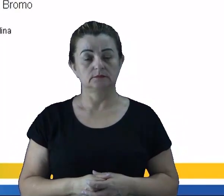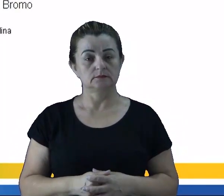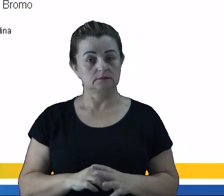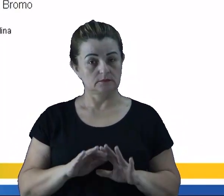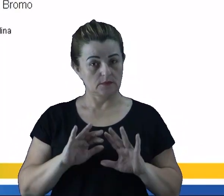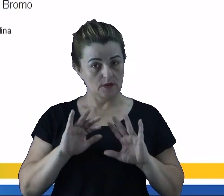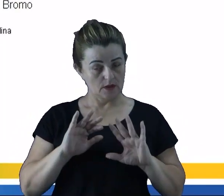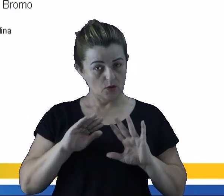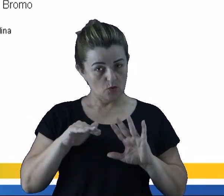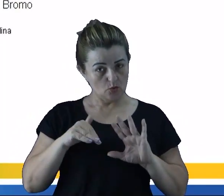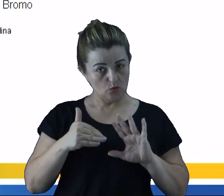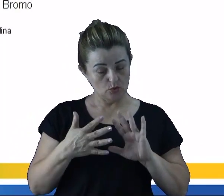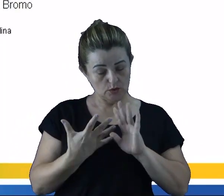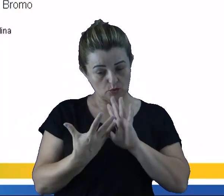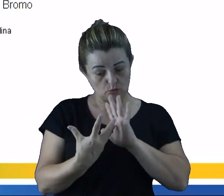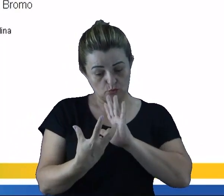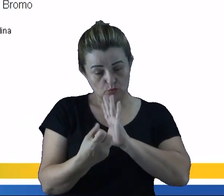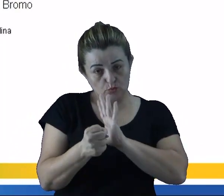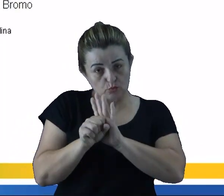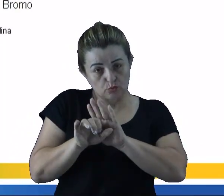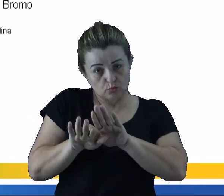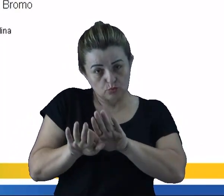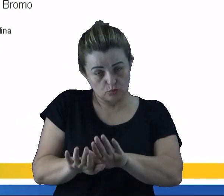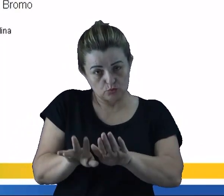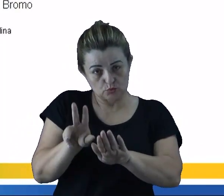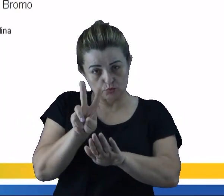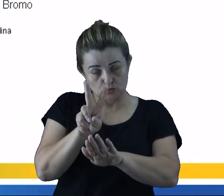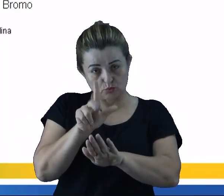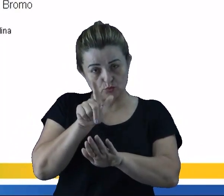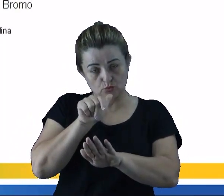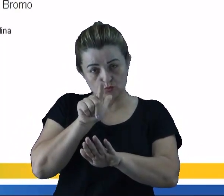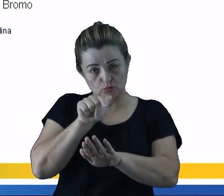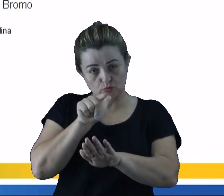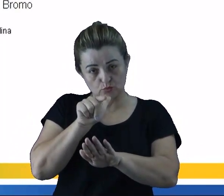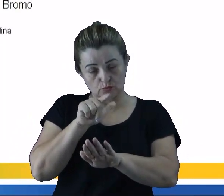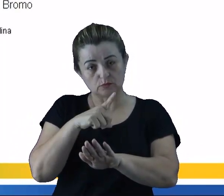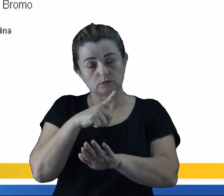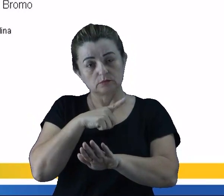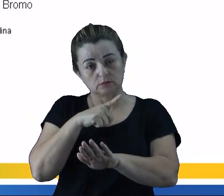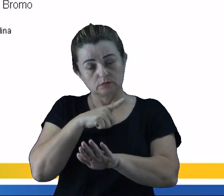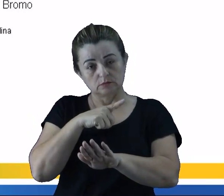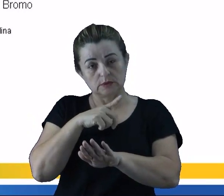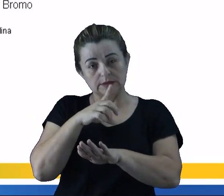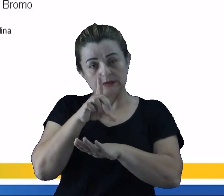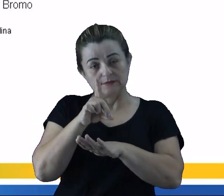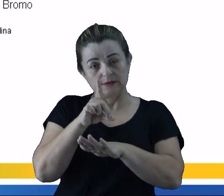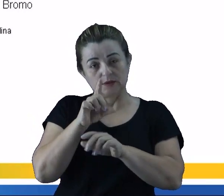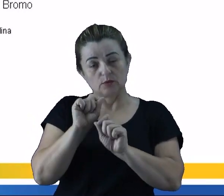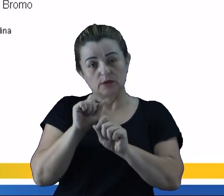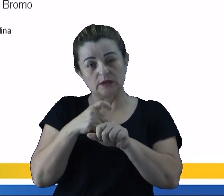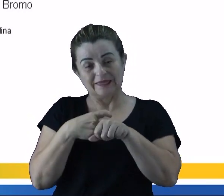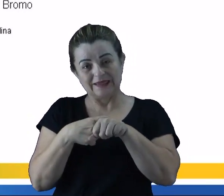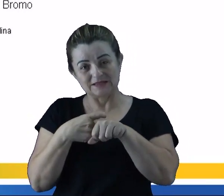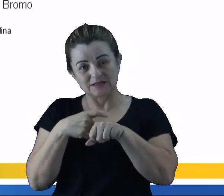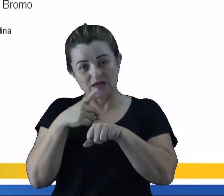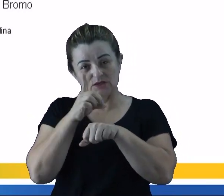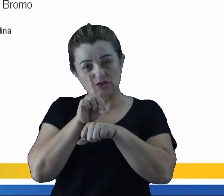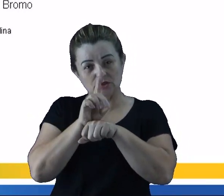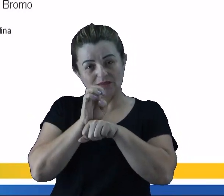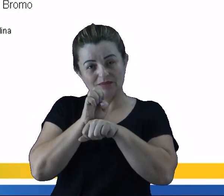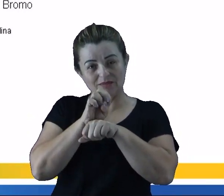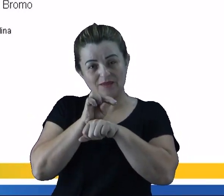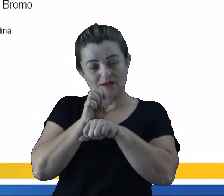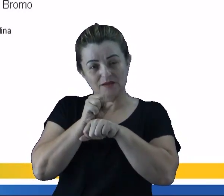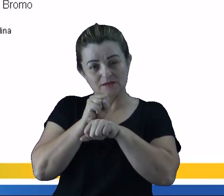Quando essa decantação ocorre entre dois líquidos, né, elas vão ter que ter o que? uma densidade diferente e se possível